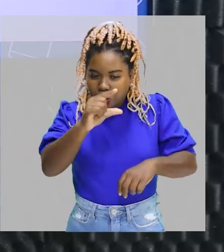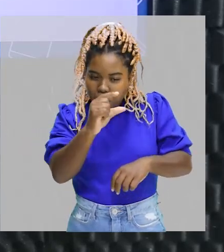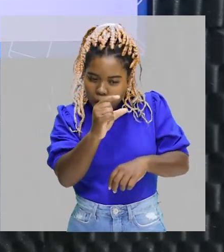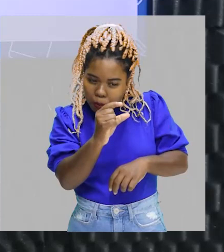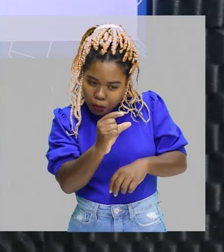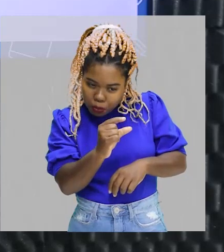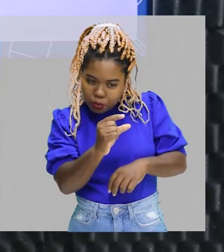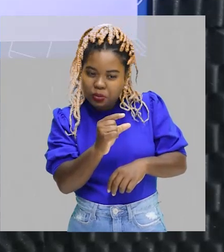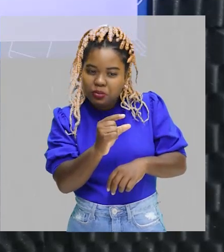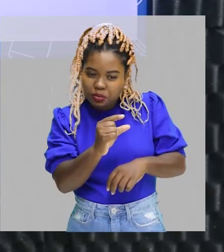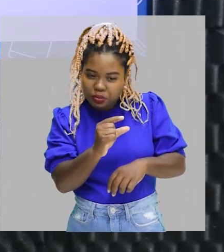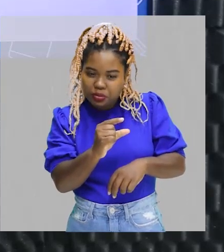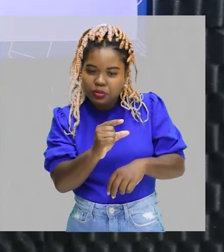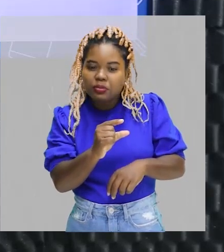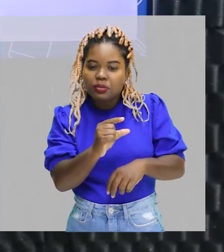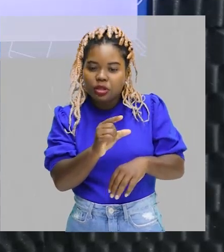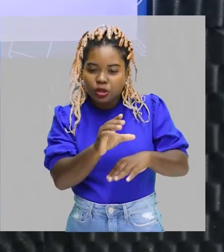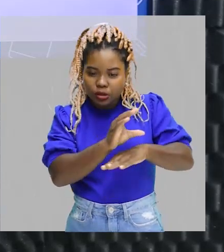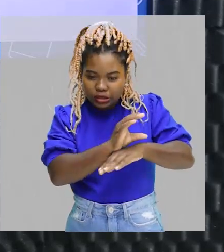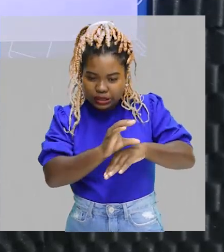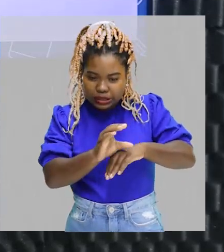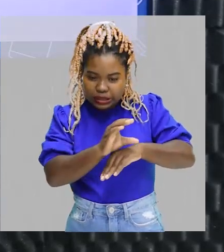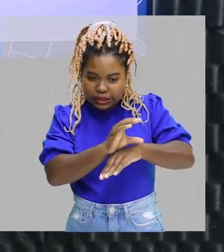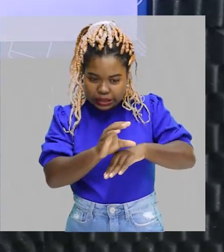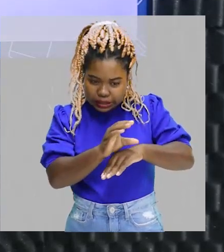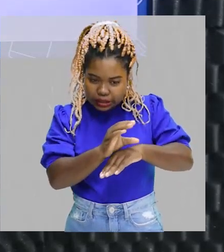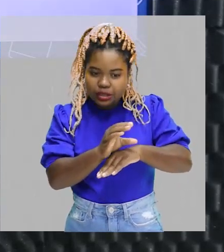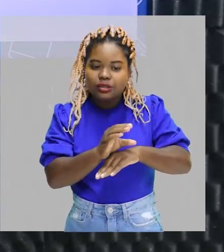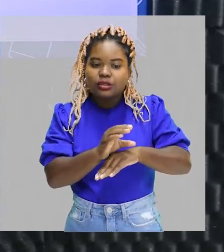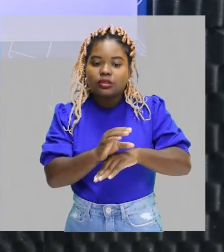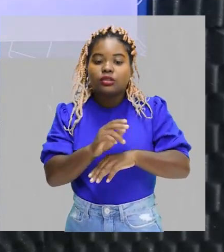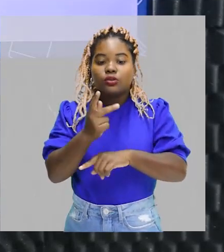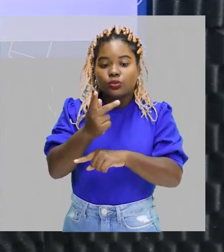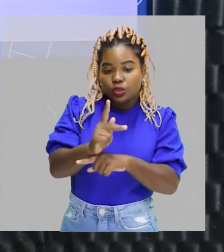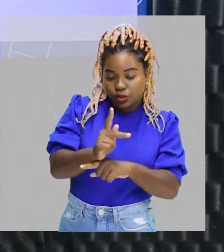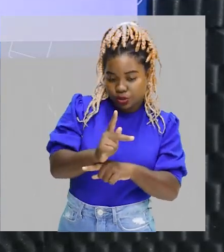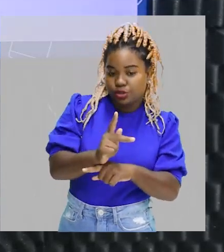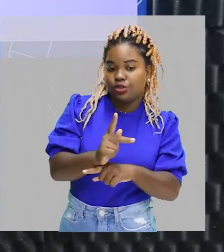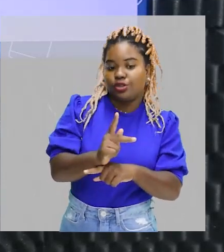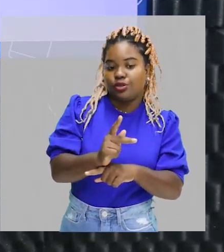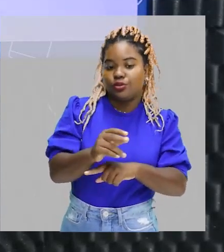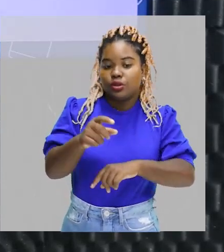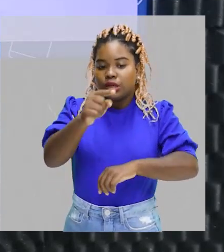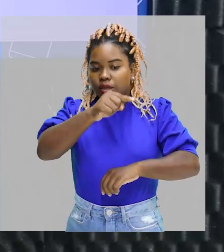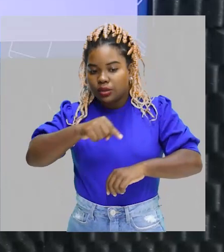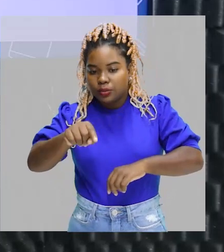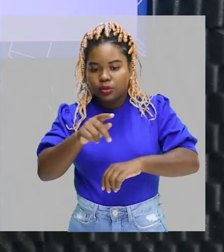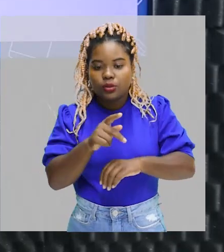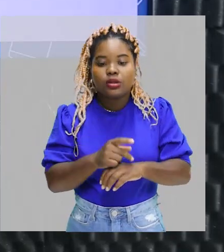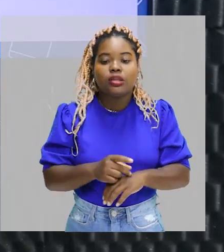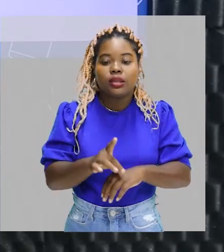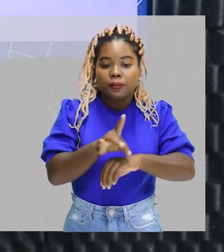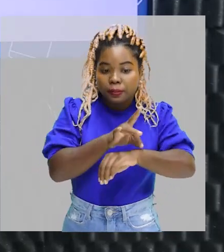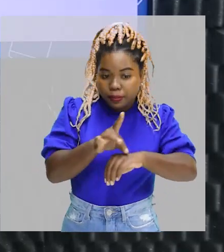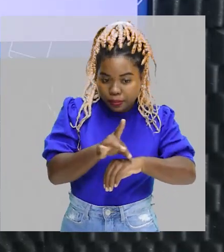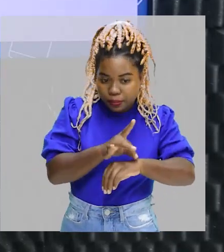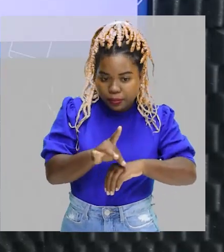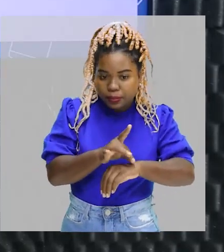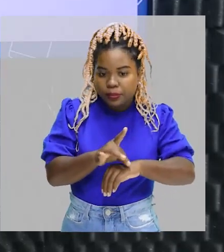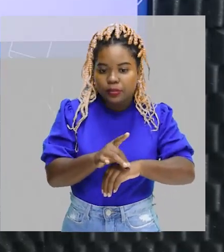são os átomos de hidrogênio. Eu tenho que lembrar que o carbono sempre, sempre, sempre,